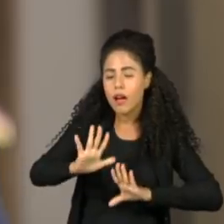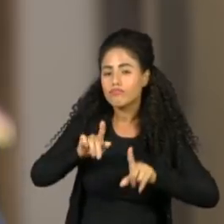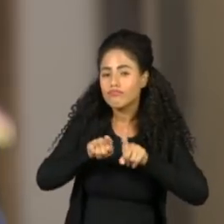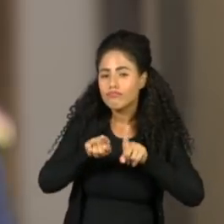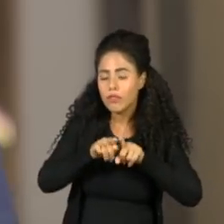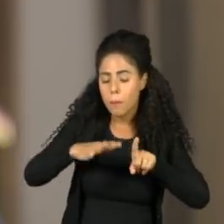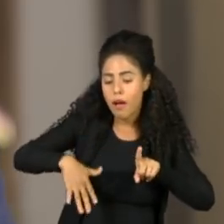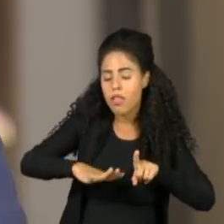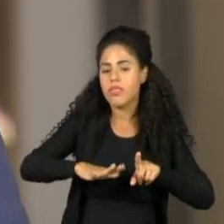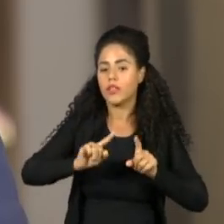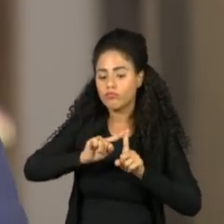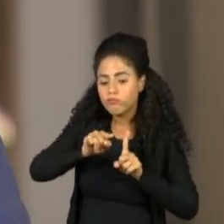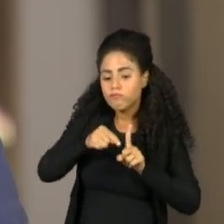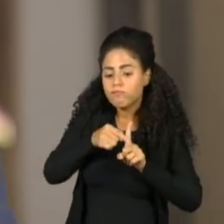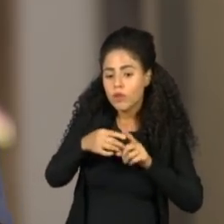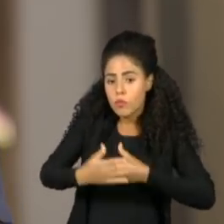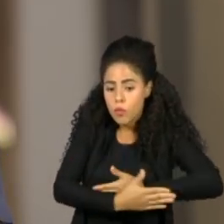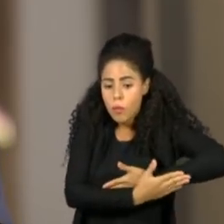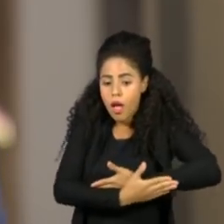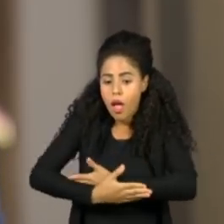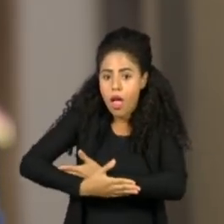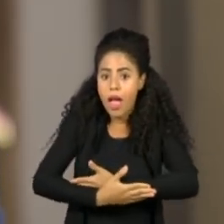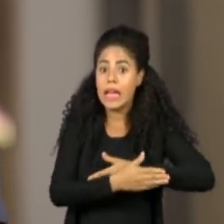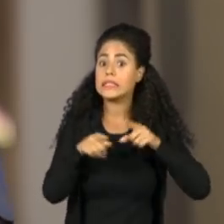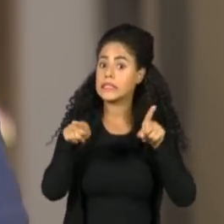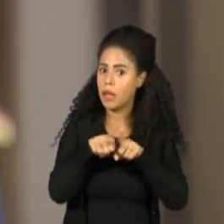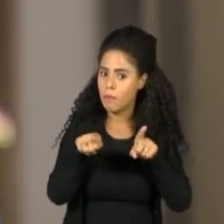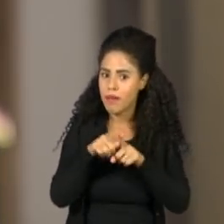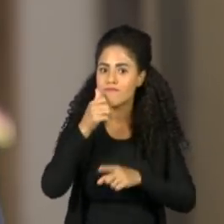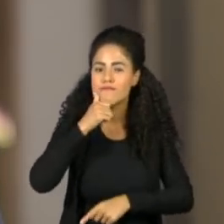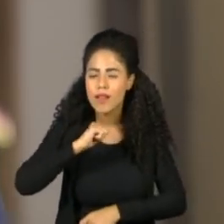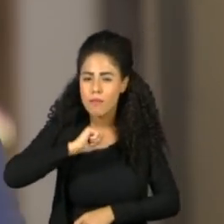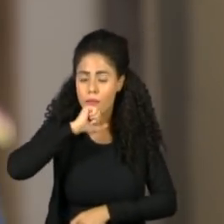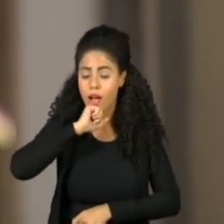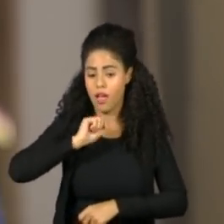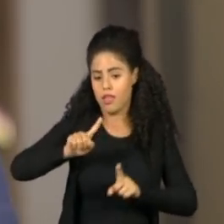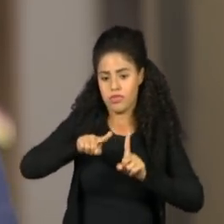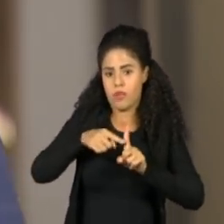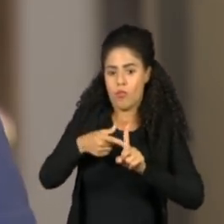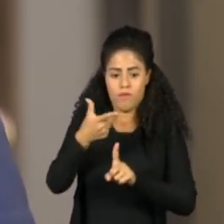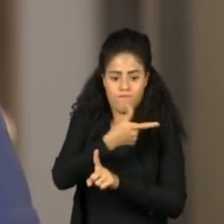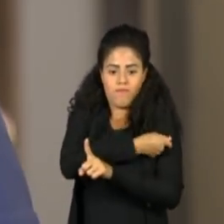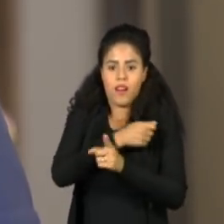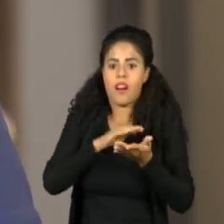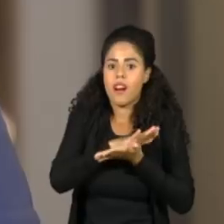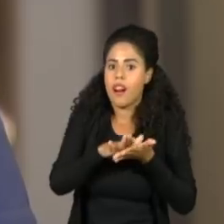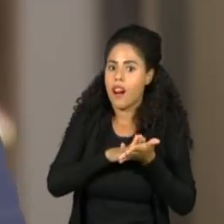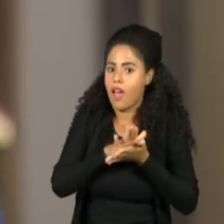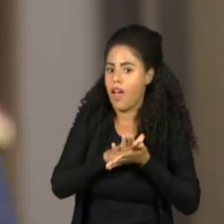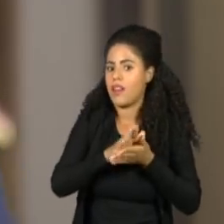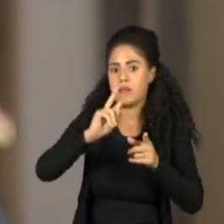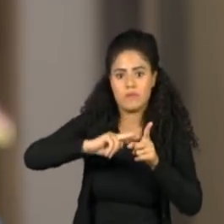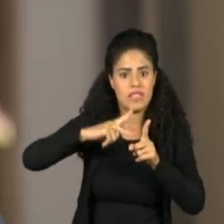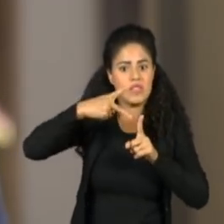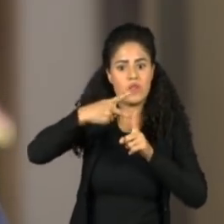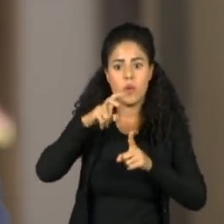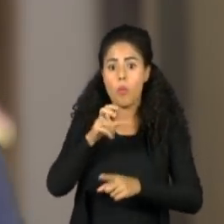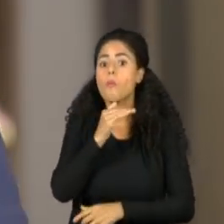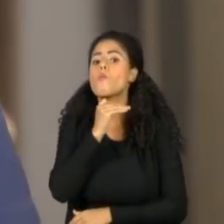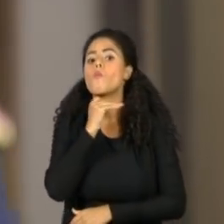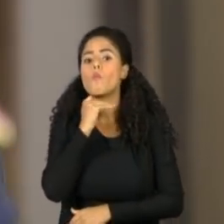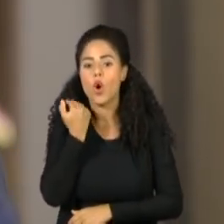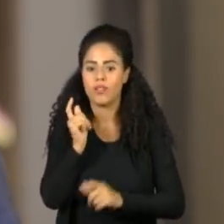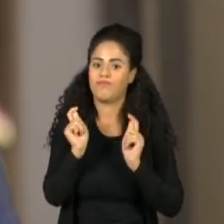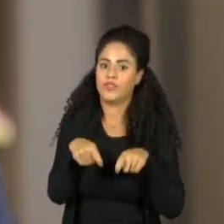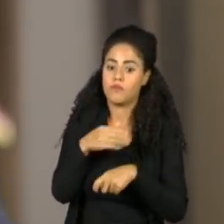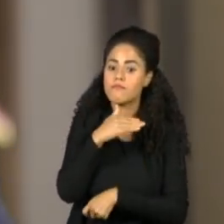Obstétrico Brasileiro Covid-19 também mostram que mães sem vacina têm cinco vezes mais chances de morrer durante a gestação